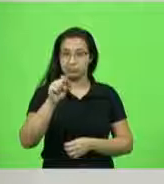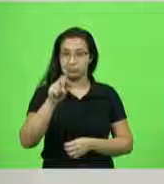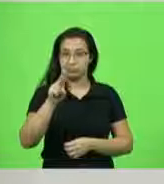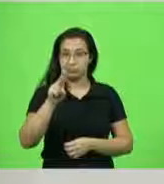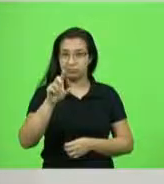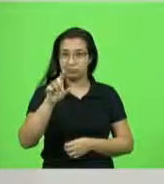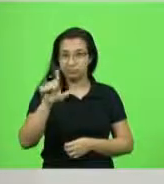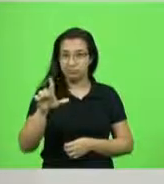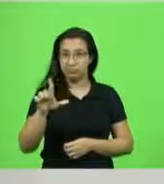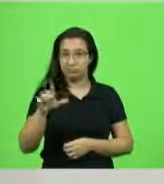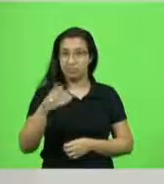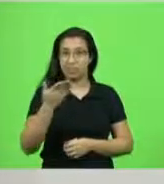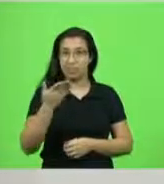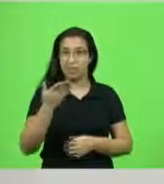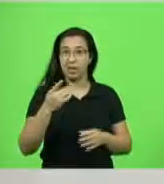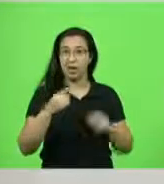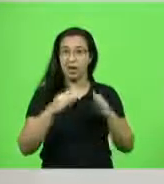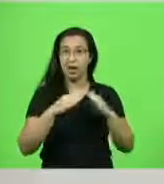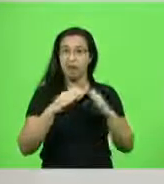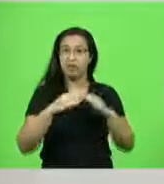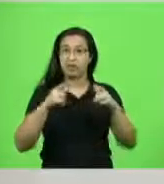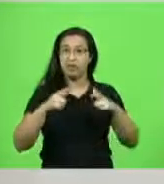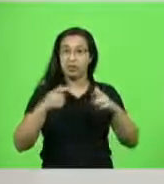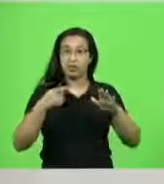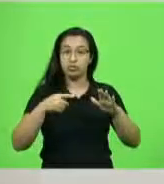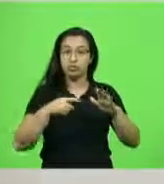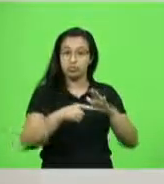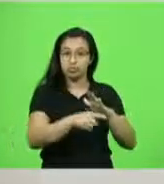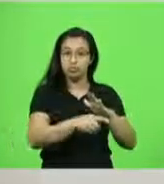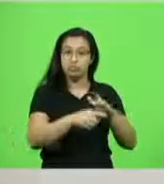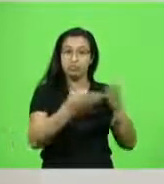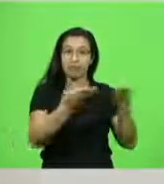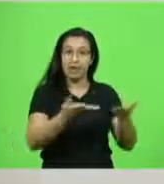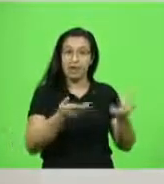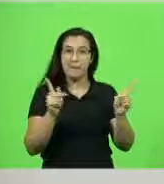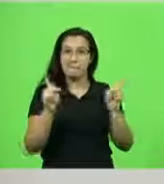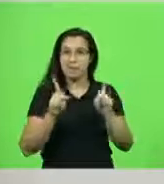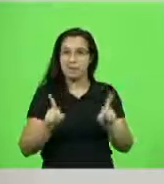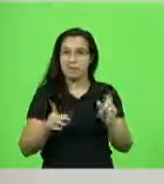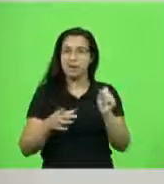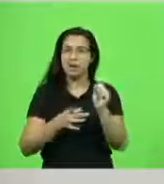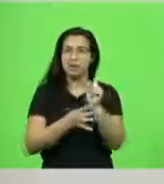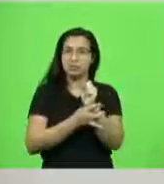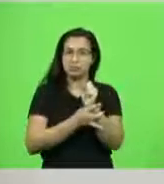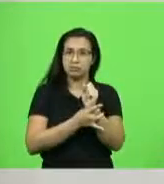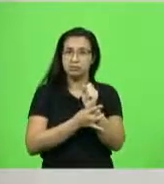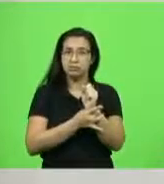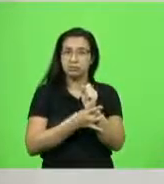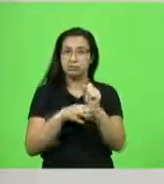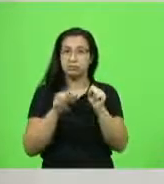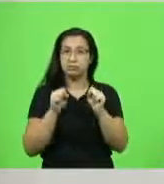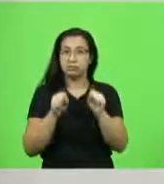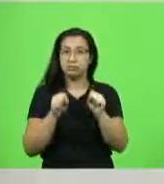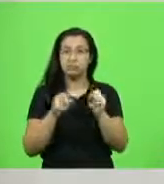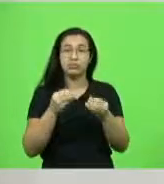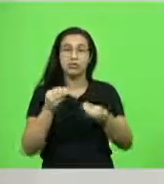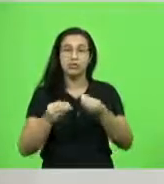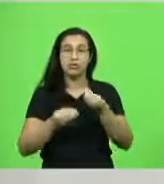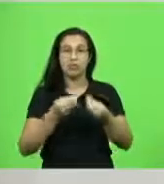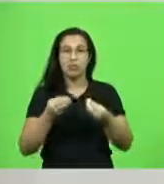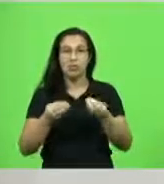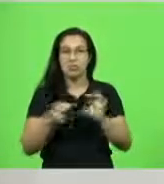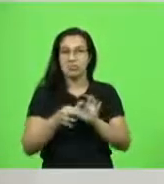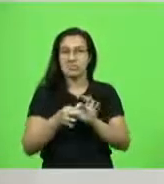interior, onde existia paz, onde existia segurança, onde você poderia deixar as coisas,